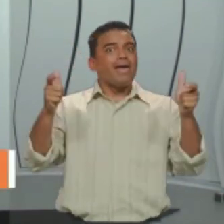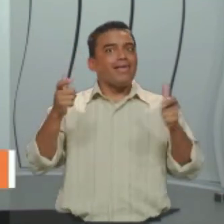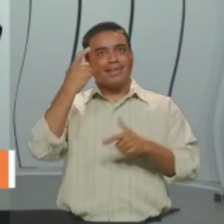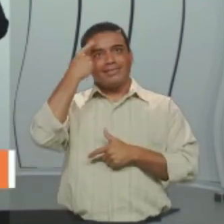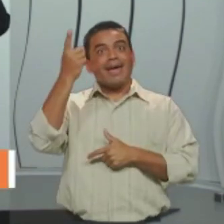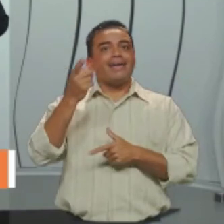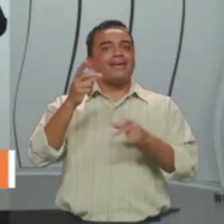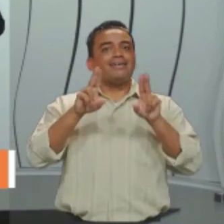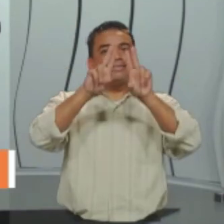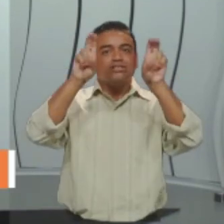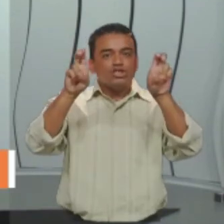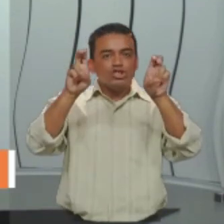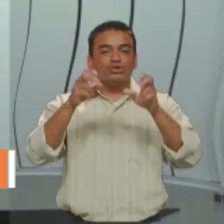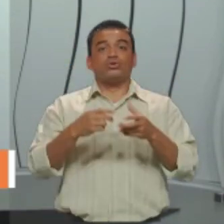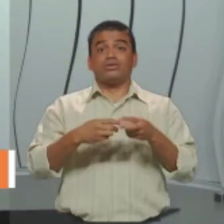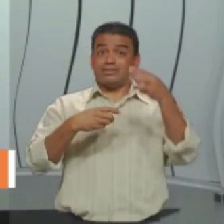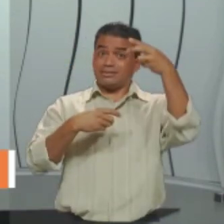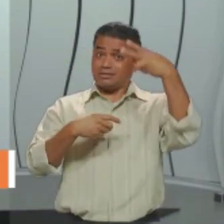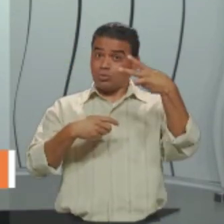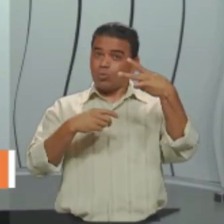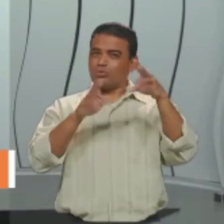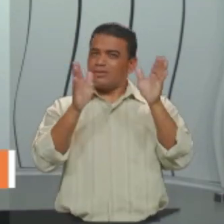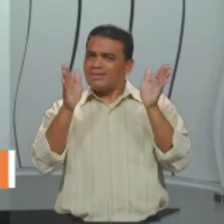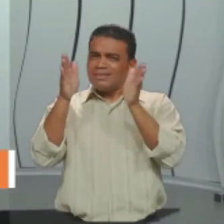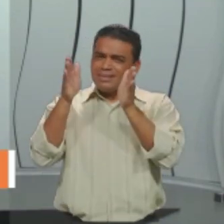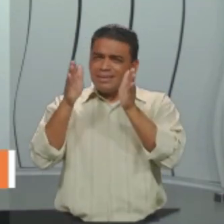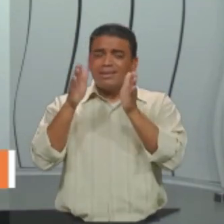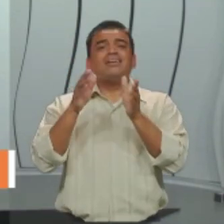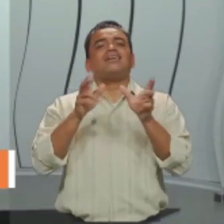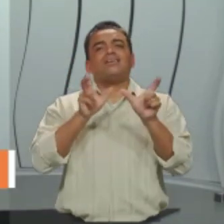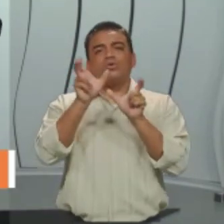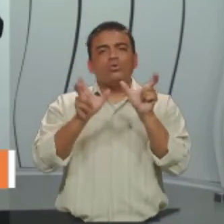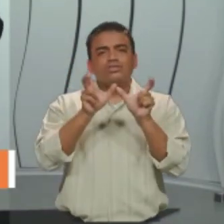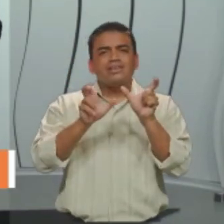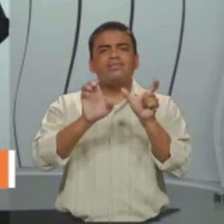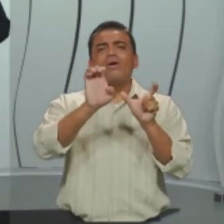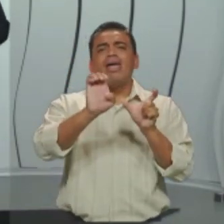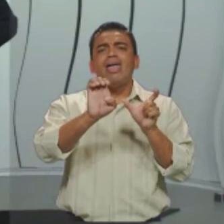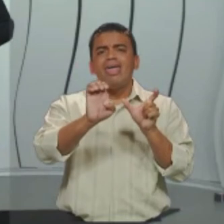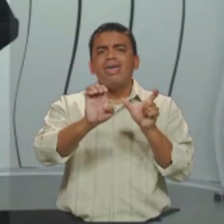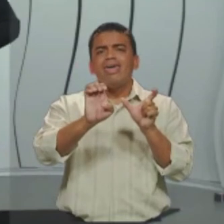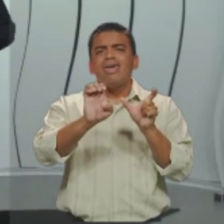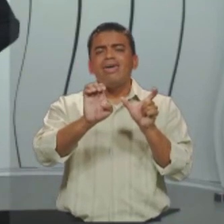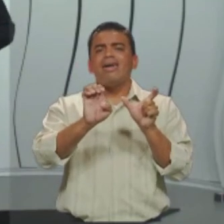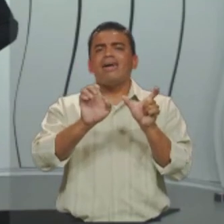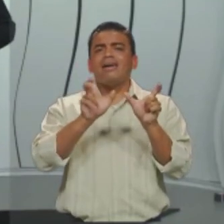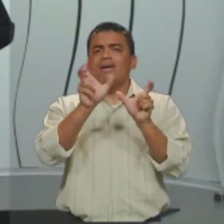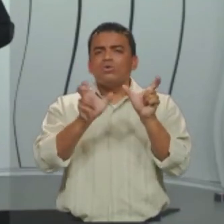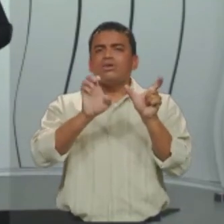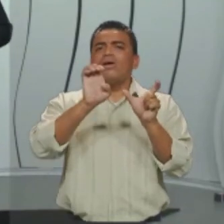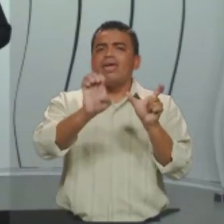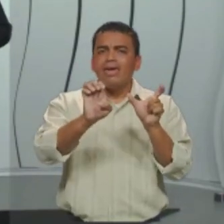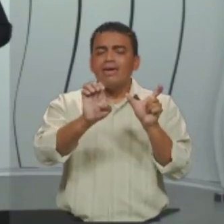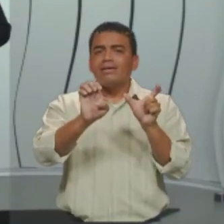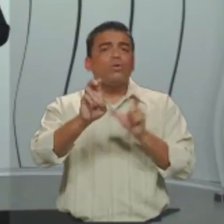No segundo parágrafo. Uso da conjunção E. E por que o excesso? Porque nós temos ali